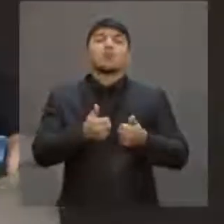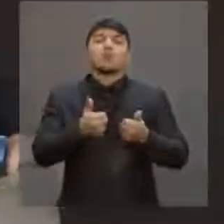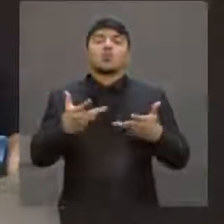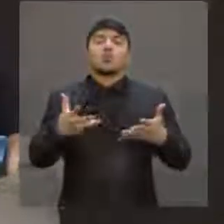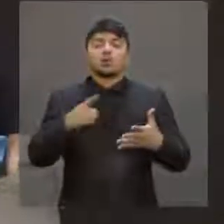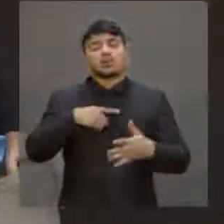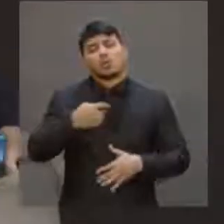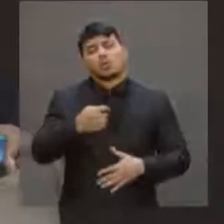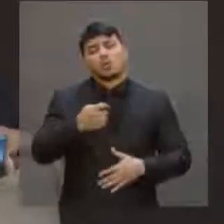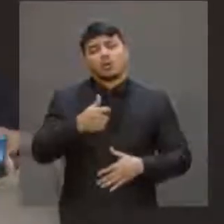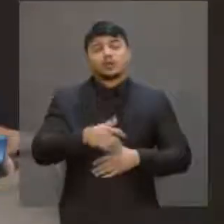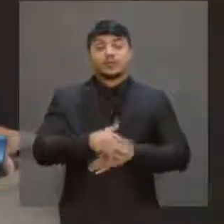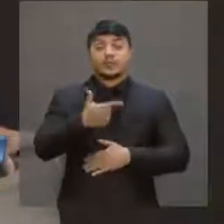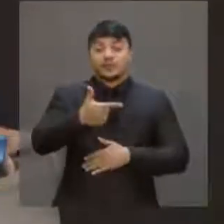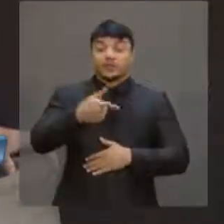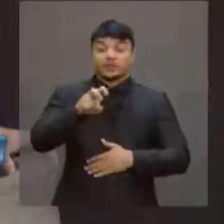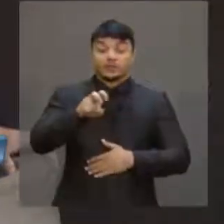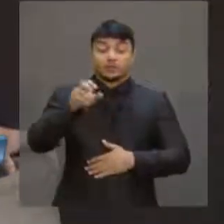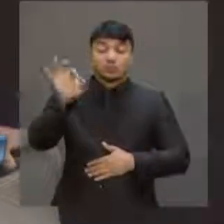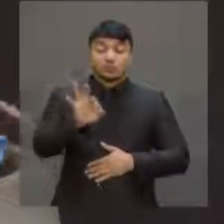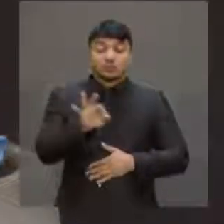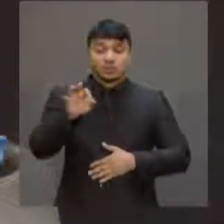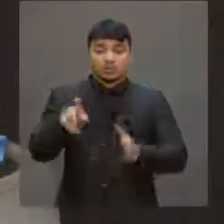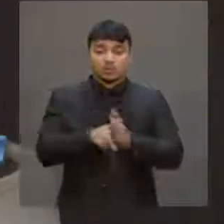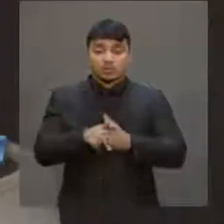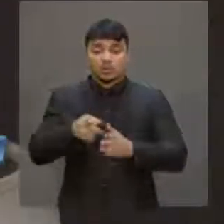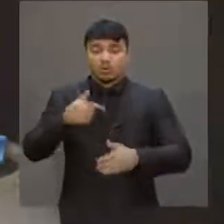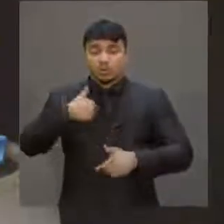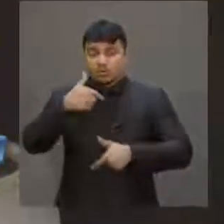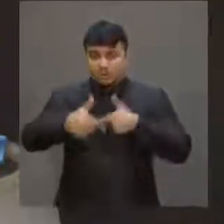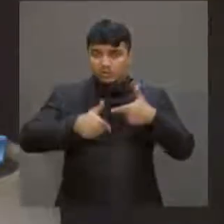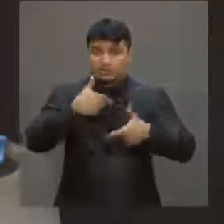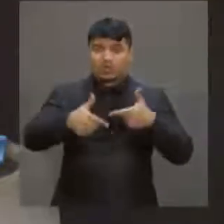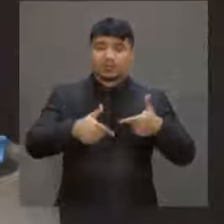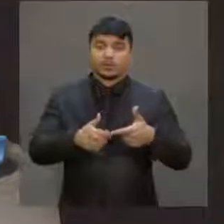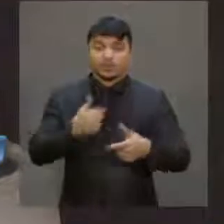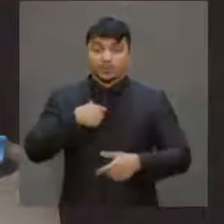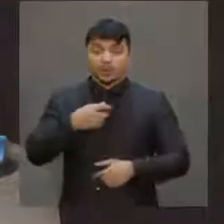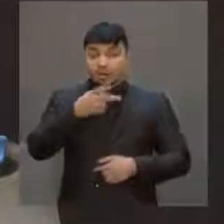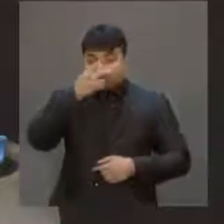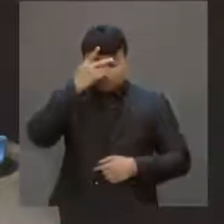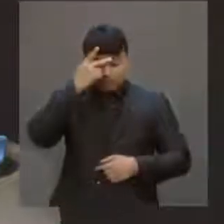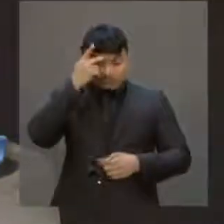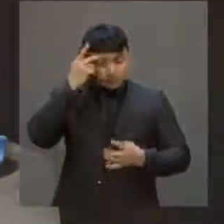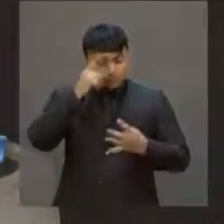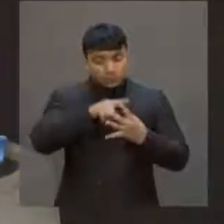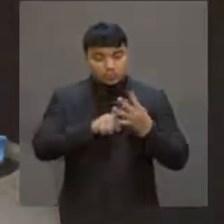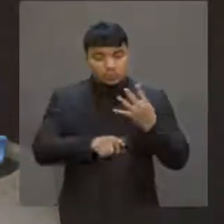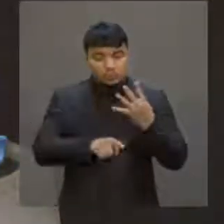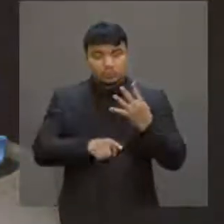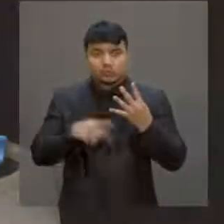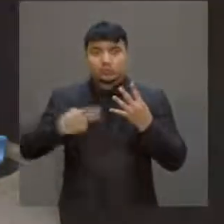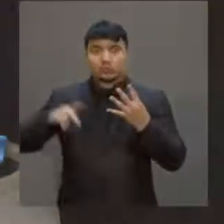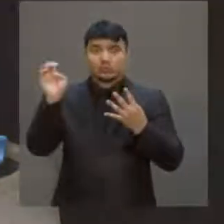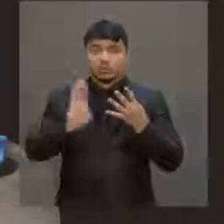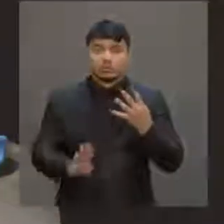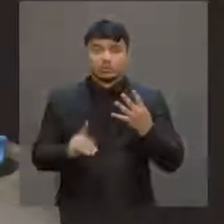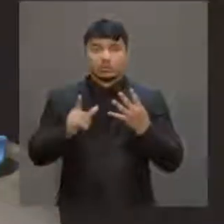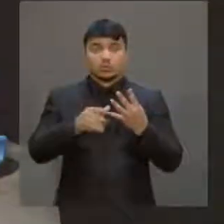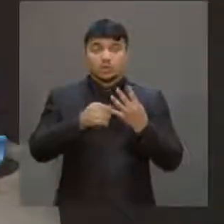a praticamente 25% da nossa força de trabalho. Ou seja, de cada quatro trabalhadores no Brasil,